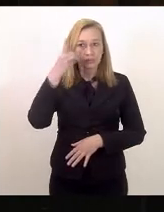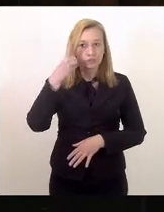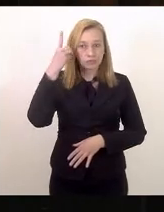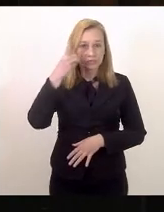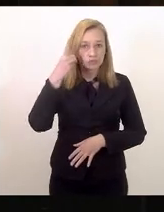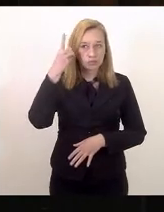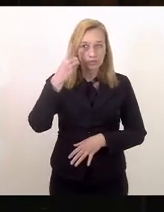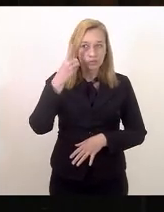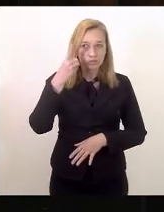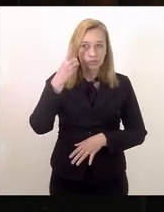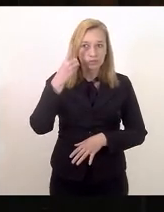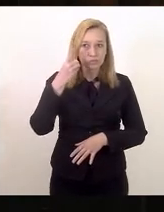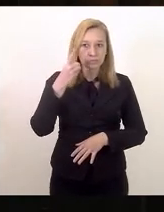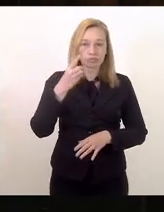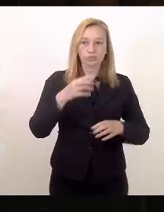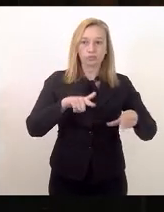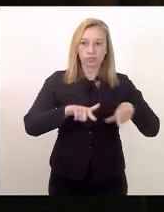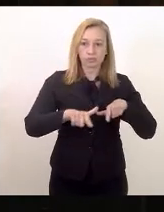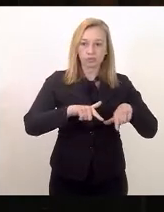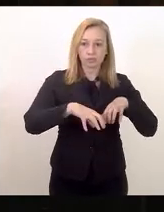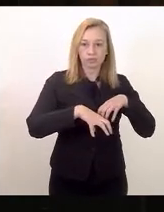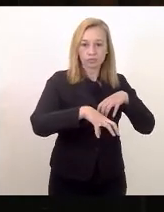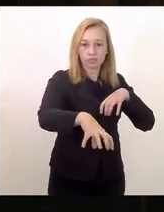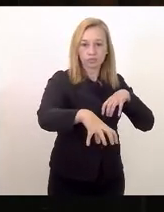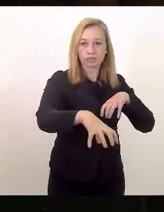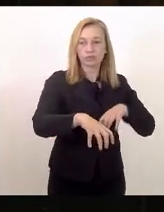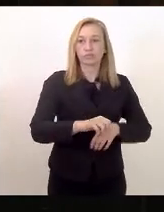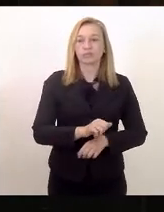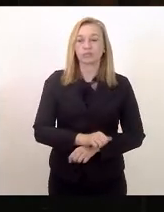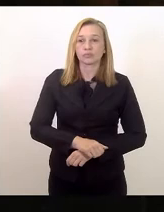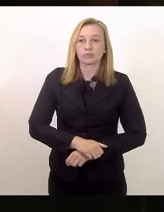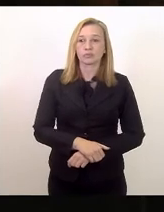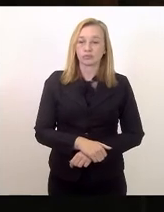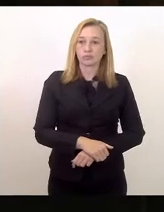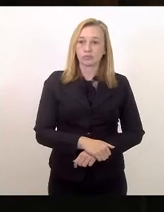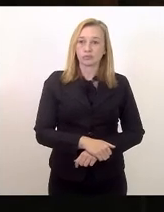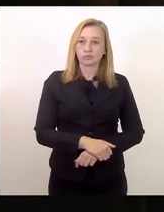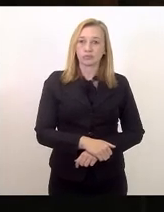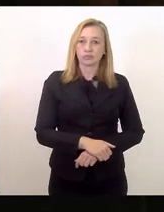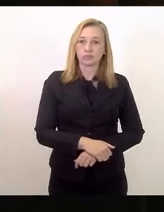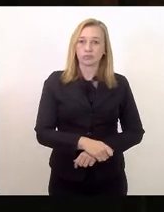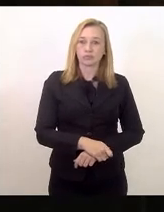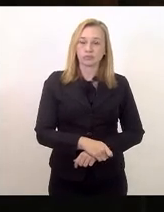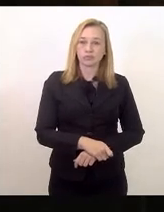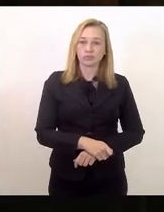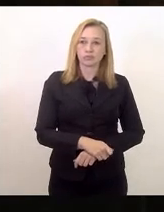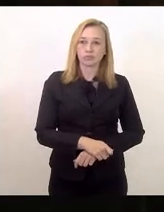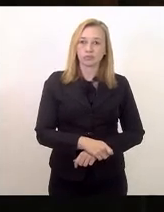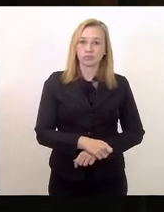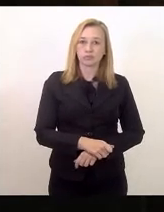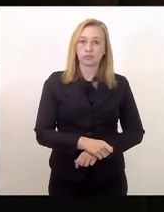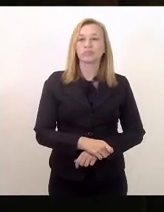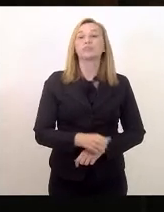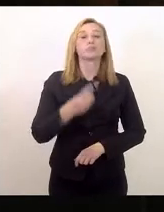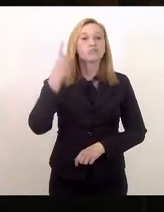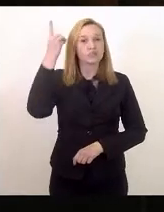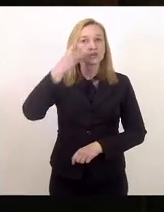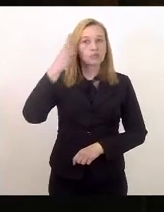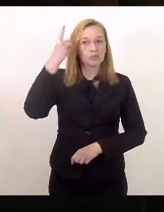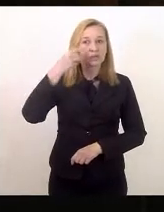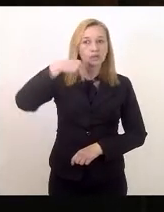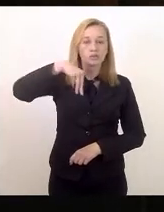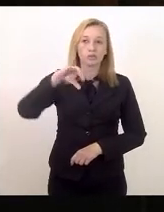de forma remota. Há tempo, deputado Márcio Gualberto,